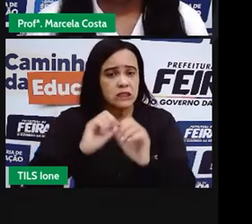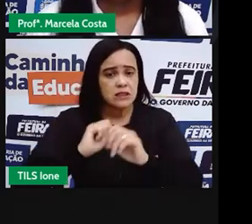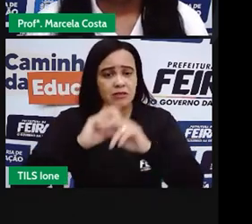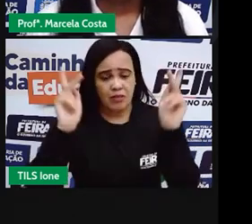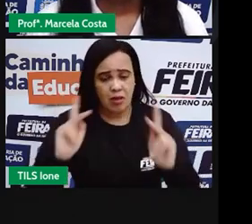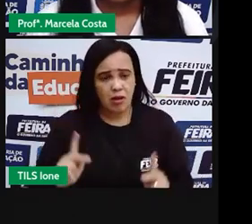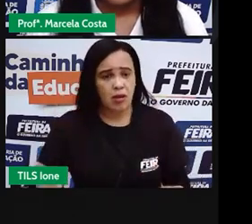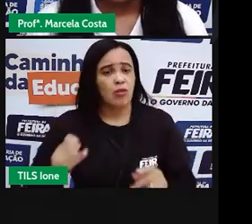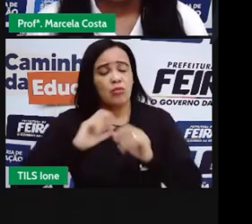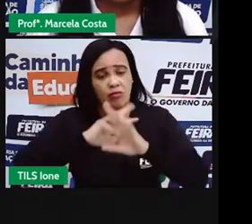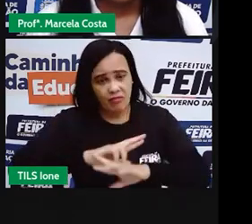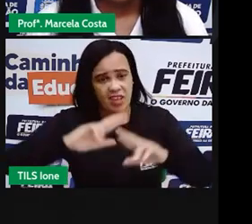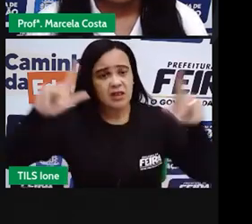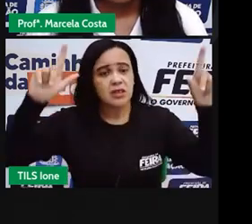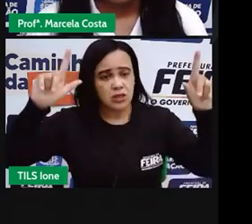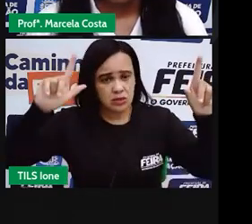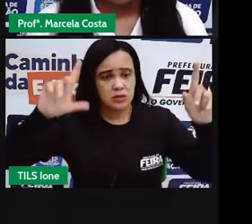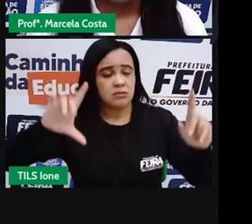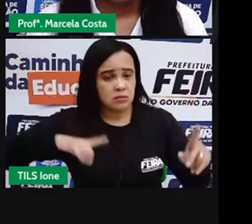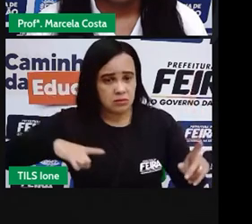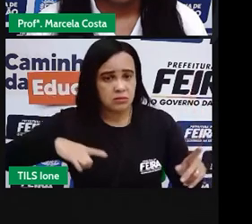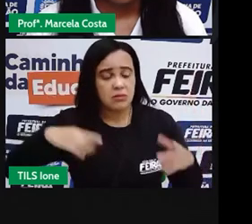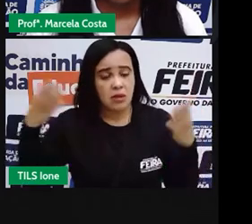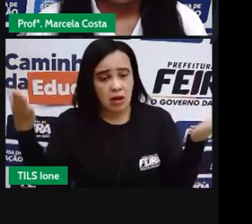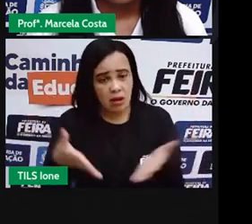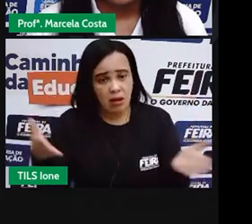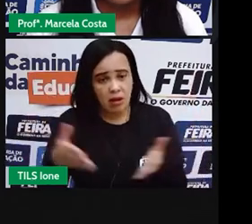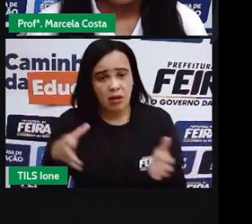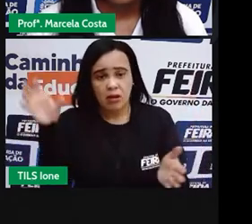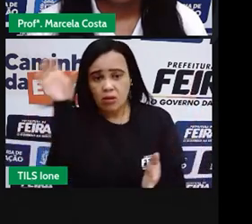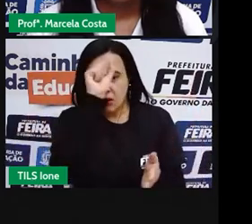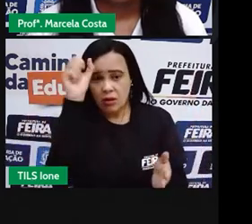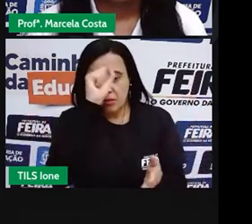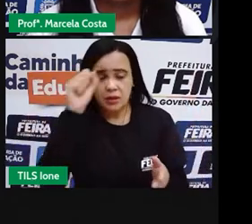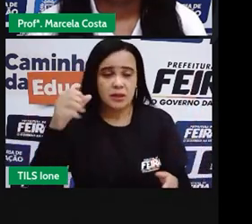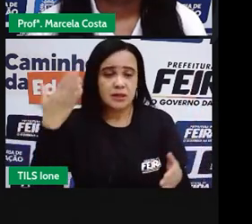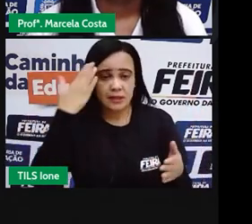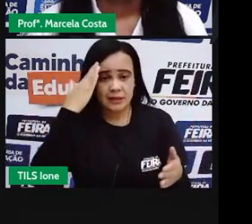Então, agora, a gente vai escrever o nome de algumas leão.